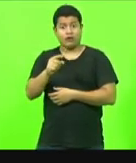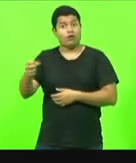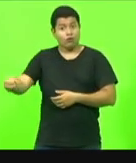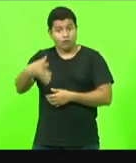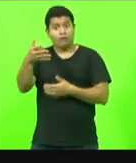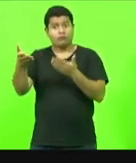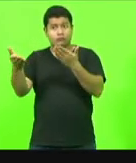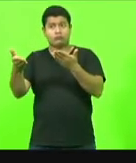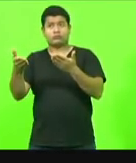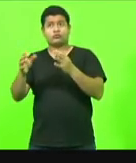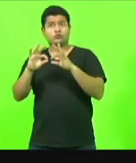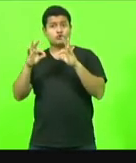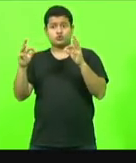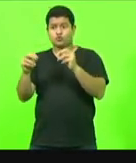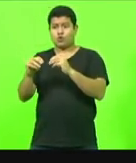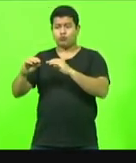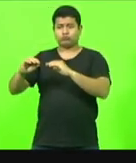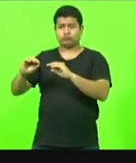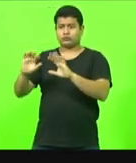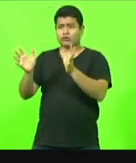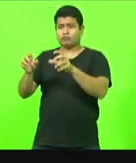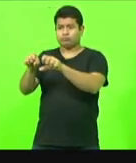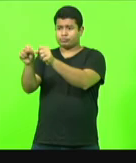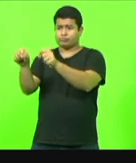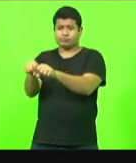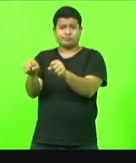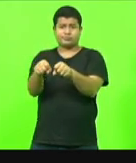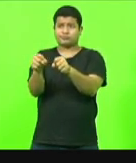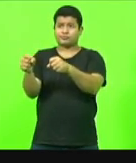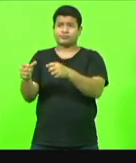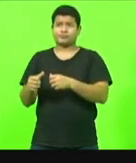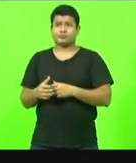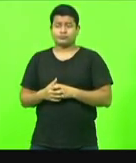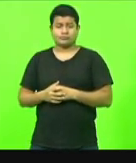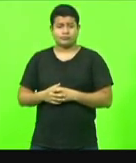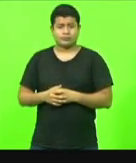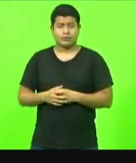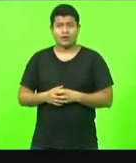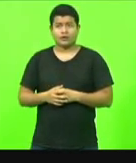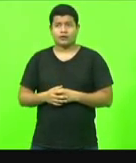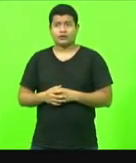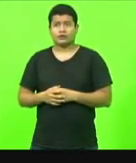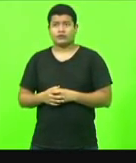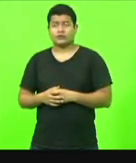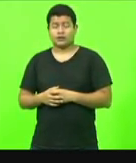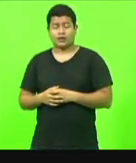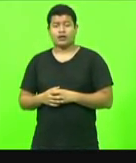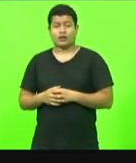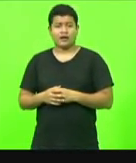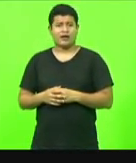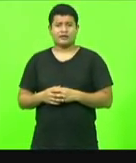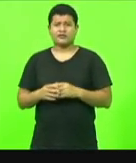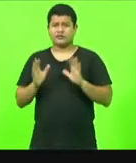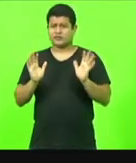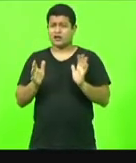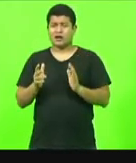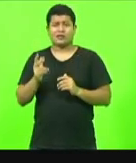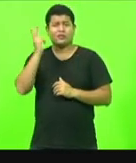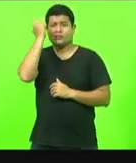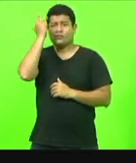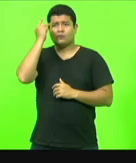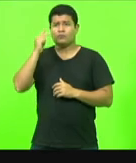o azulejo caindo. Os pisos, é muito comum chegar em escolas e os pisos estão